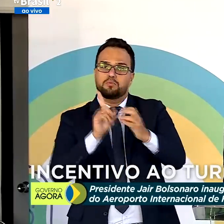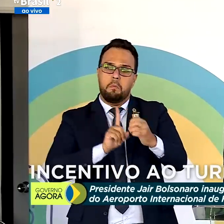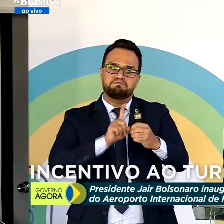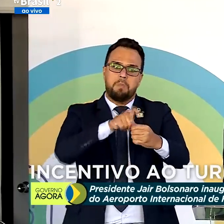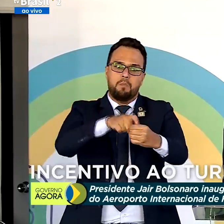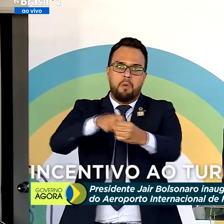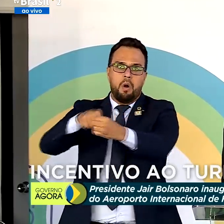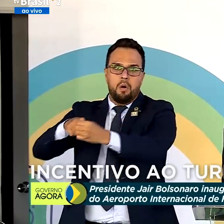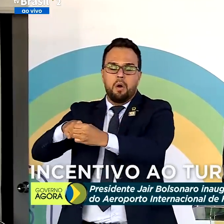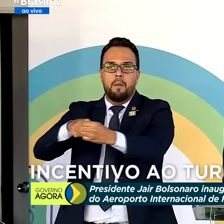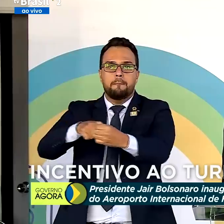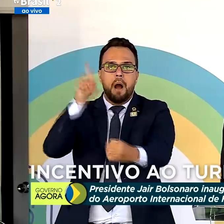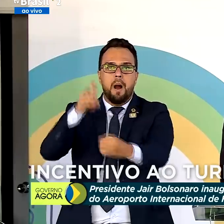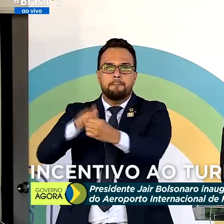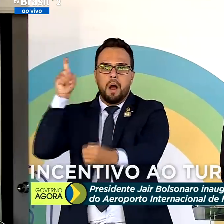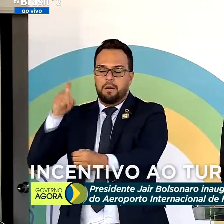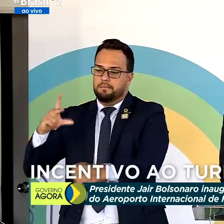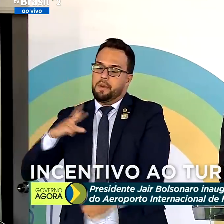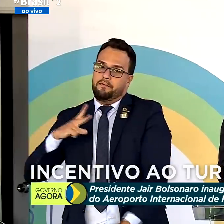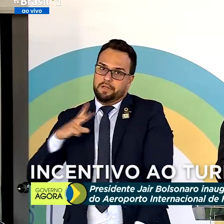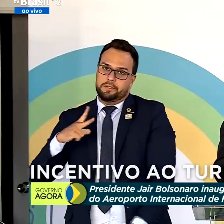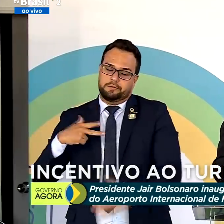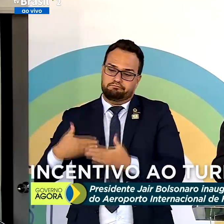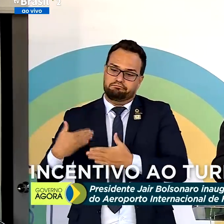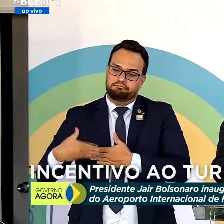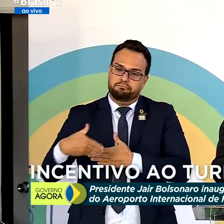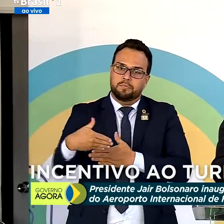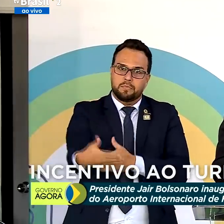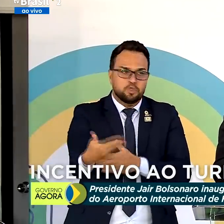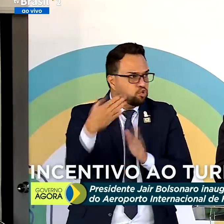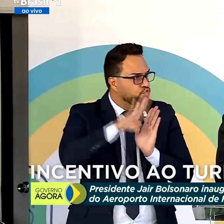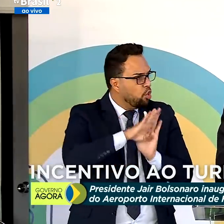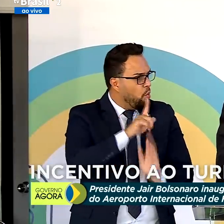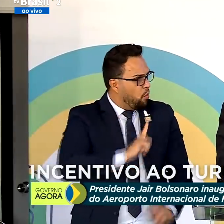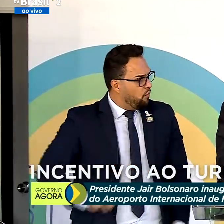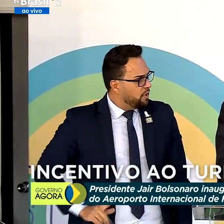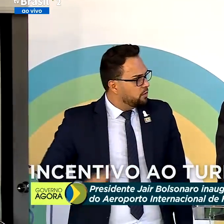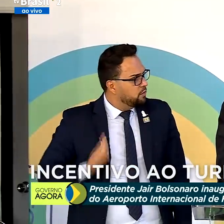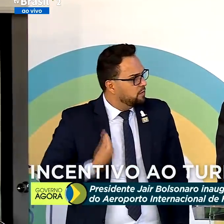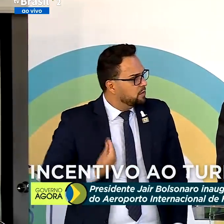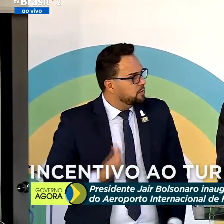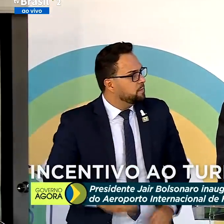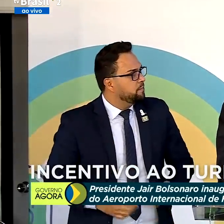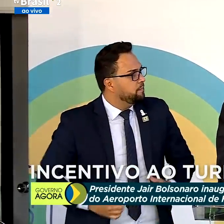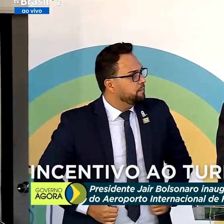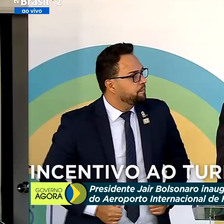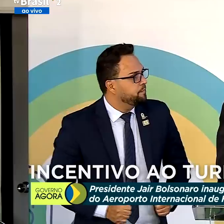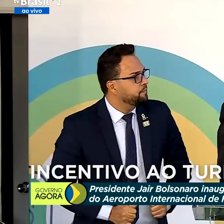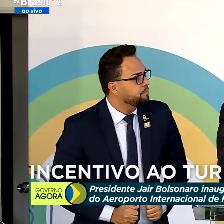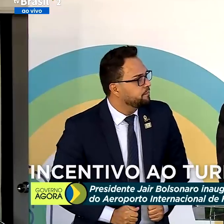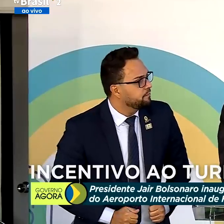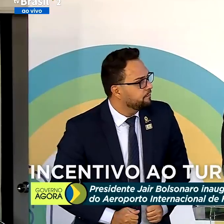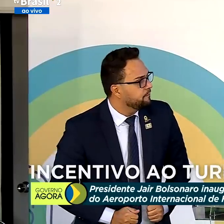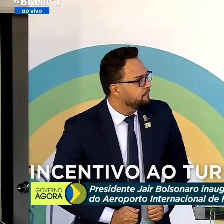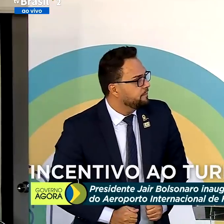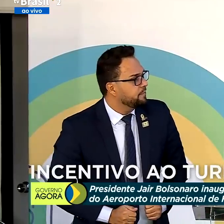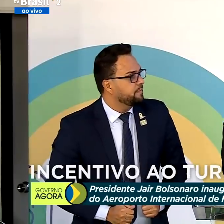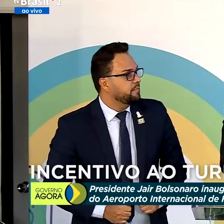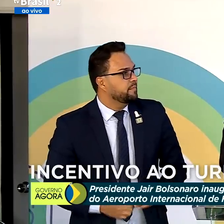nos próximos dias. Chegou, governador, ou não? Ô, Ratinho, chega aí, Ratinho. Ô, rapaz.